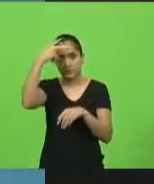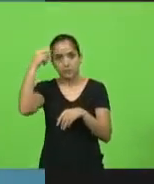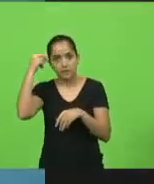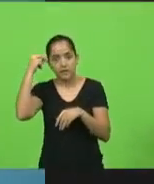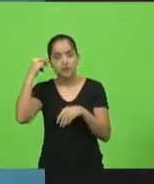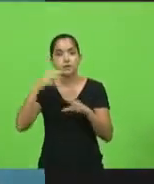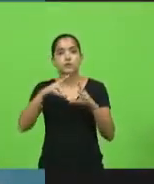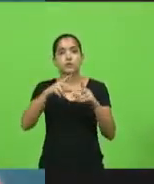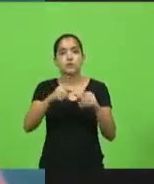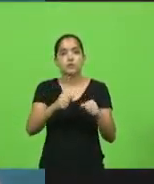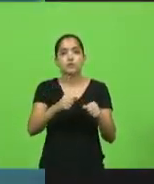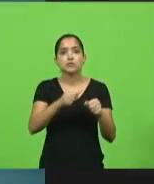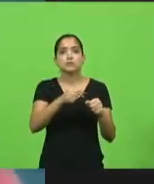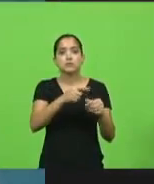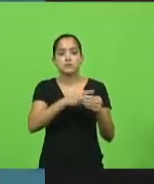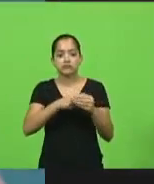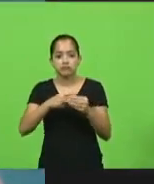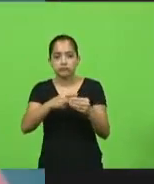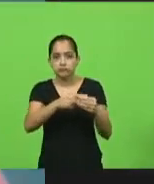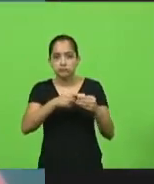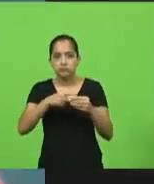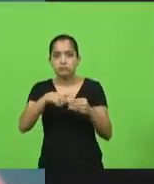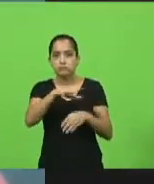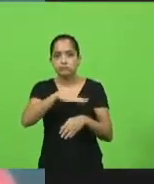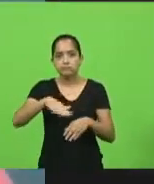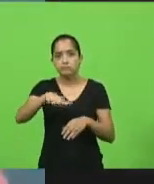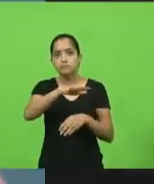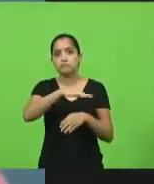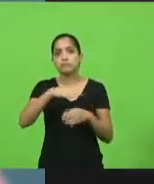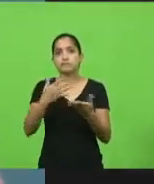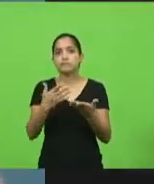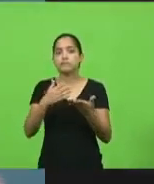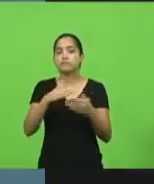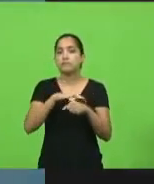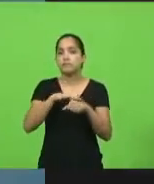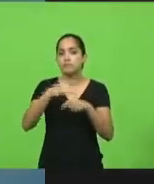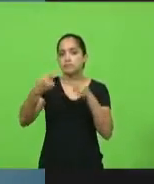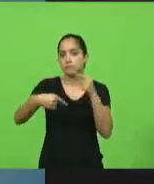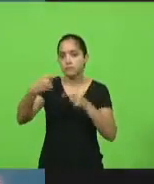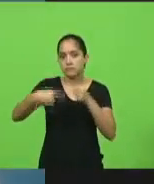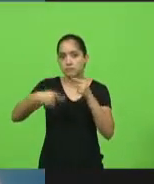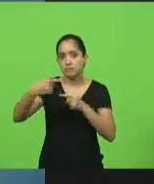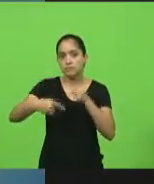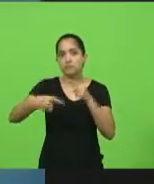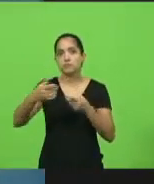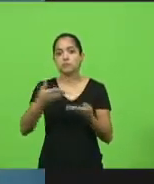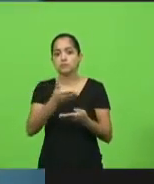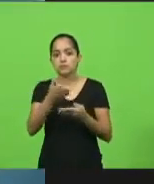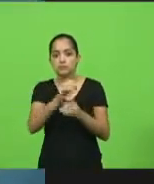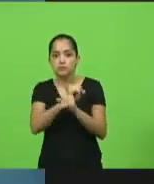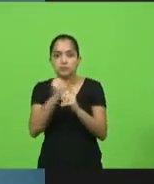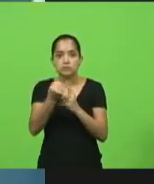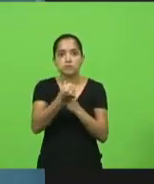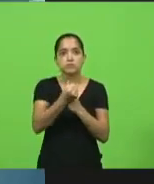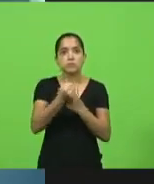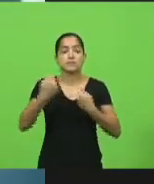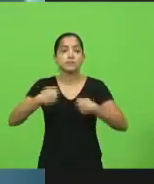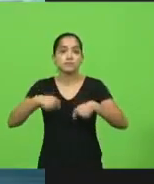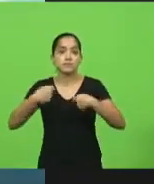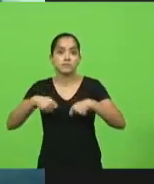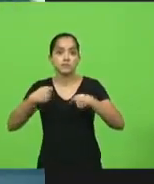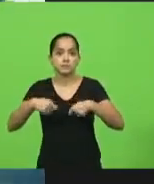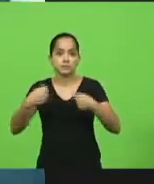prefeitos da região e para conversar com a sociedade sobre a necessidade da